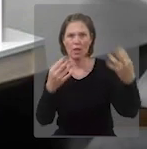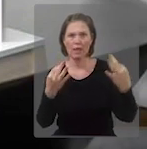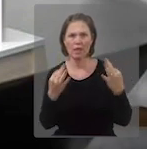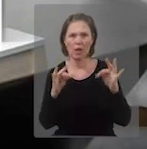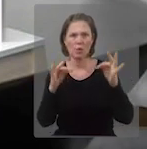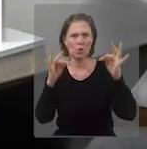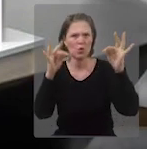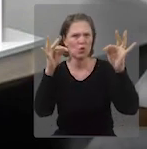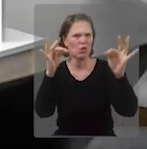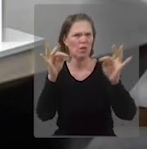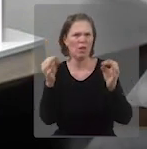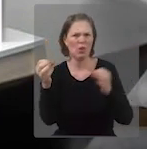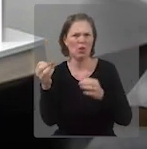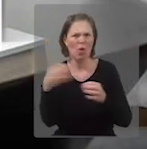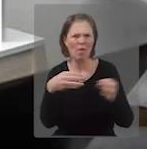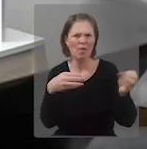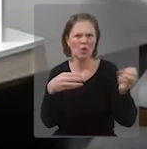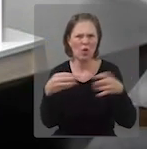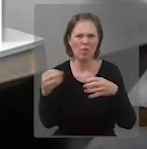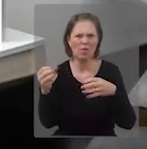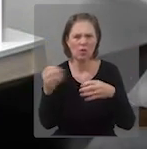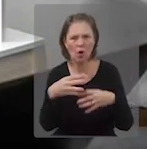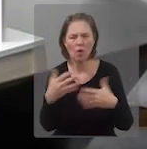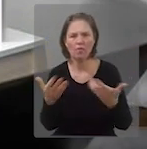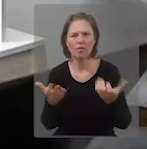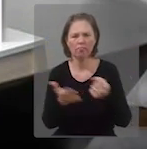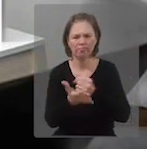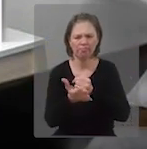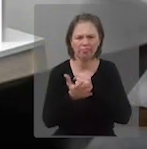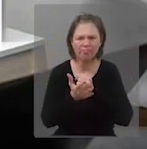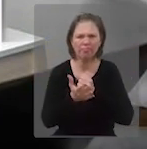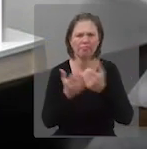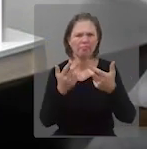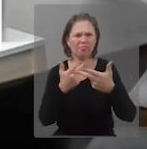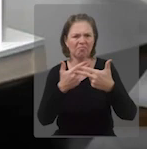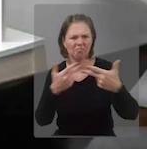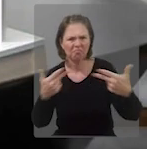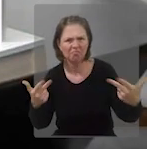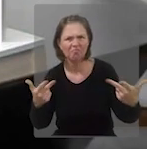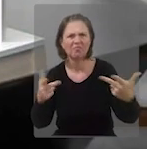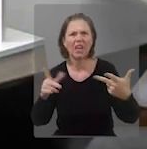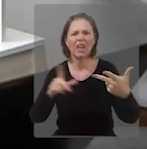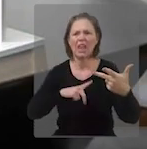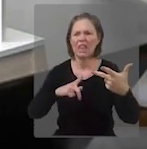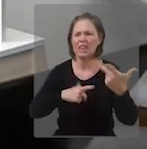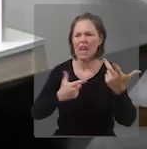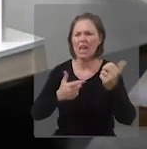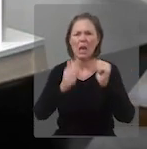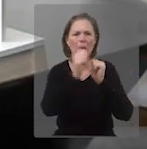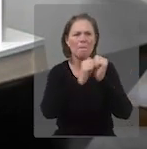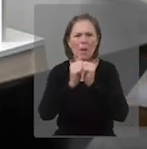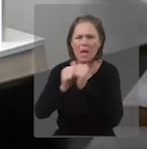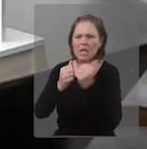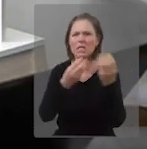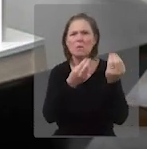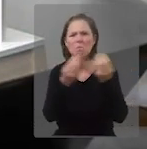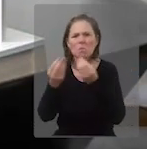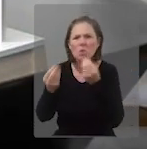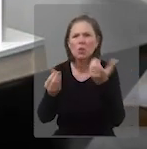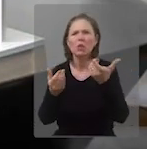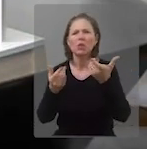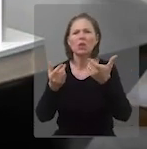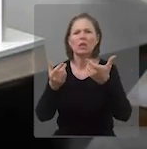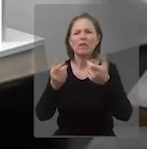aparece muita tecnologia com muitas startups aí na área da comunicação.